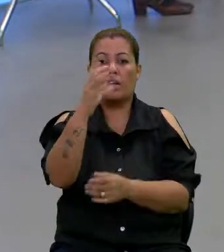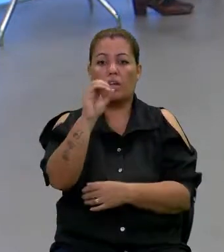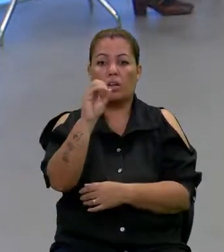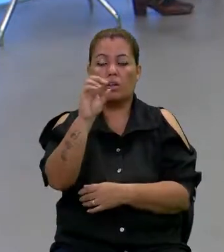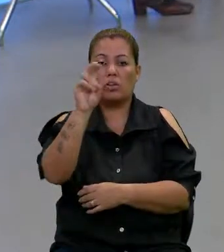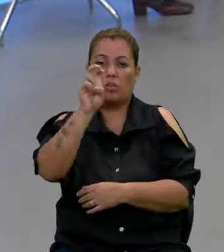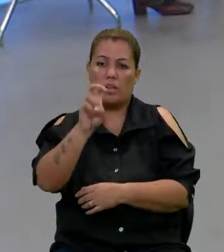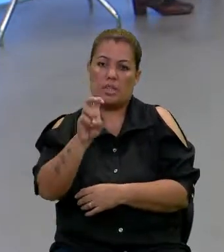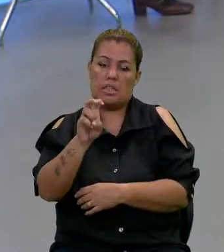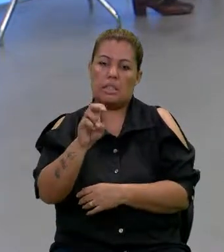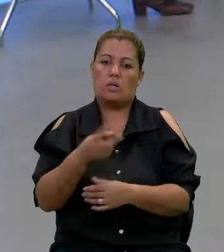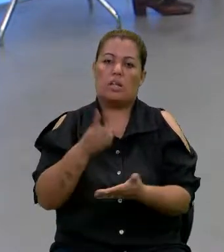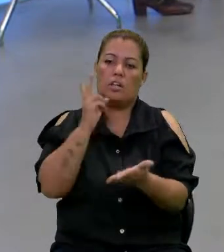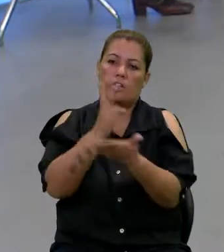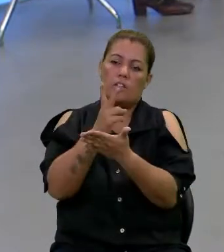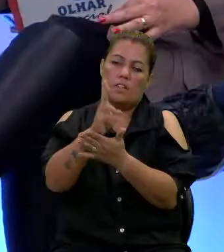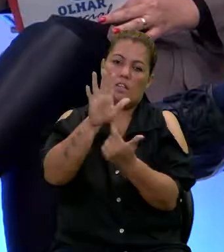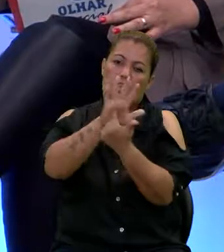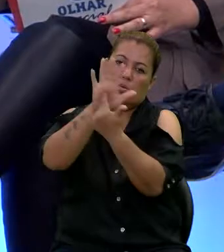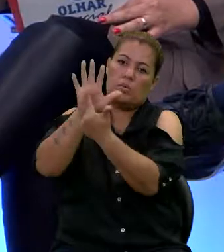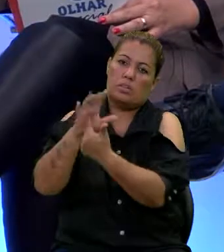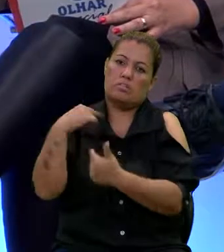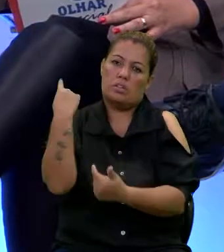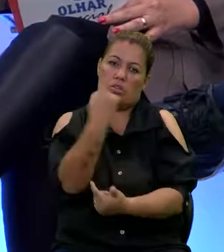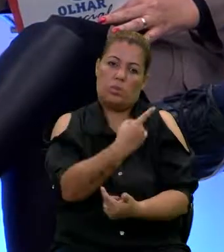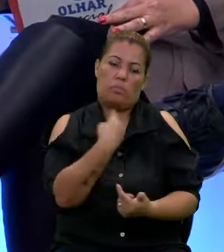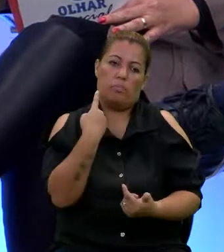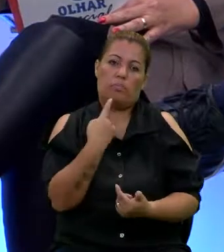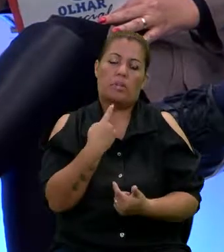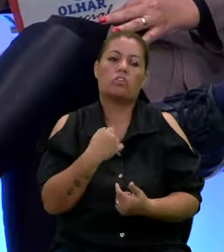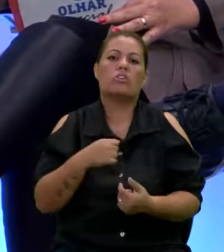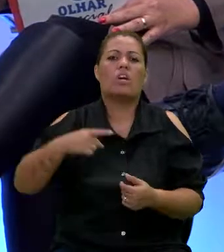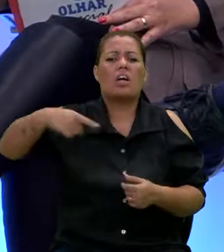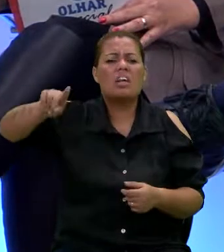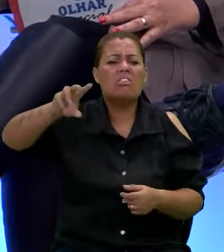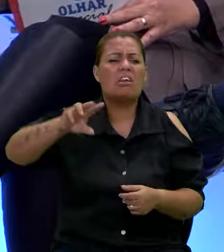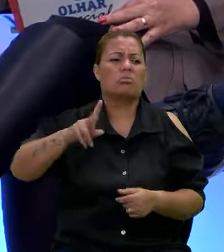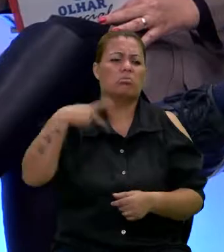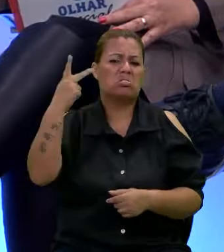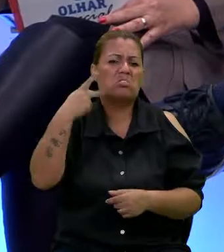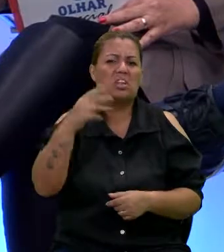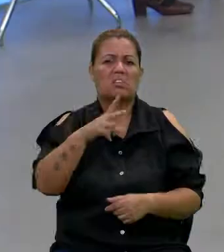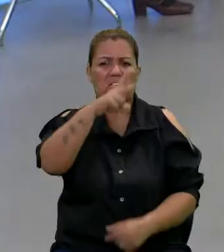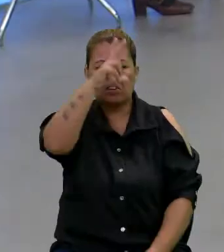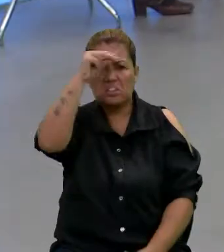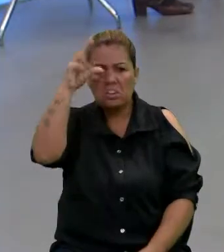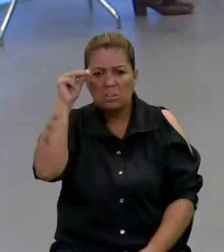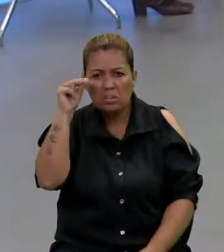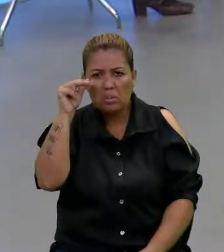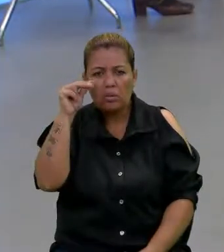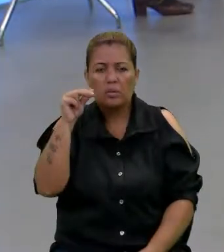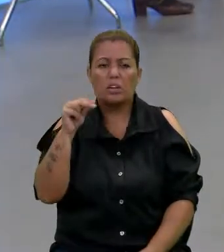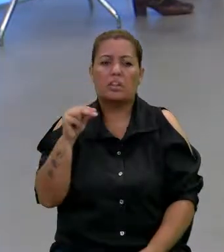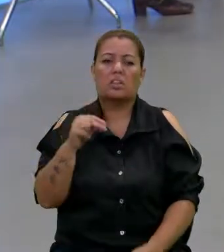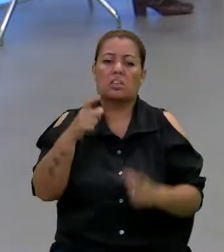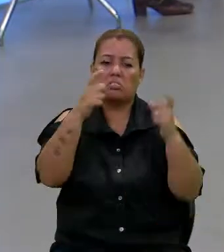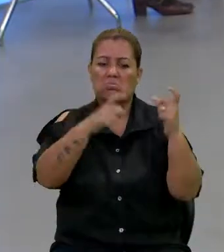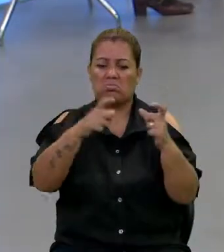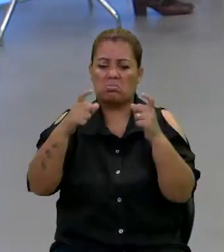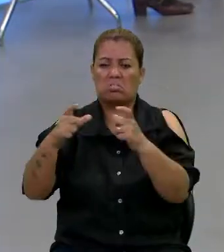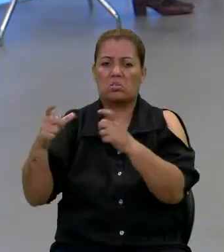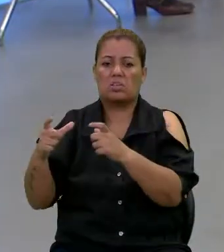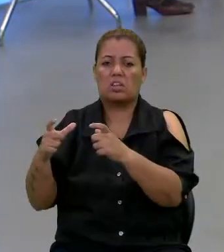e a dona Célia sempre mostrava isso para a gente, ia nos gabinetes, ia no prefeito, ia atrás de busca de locais